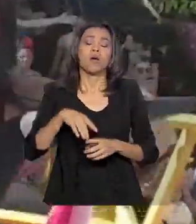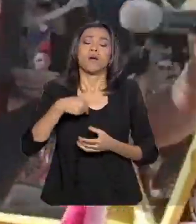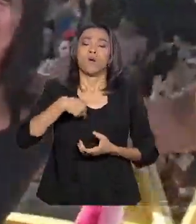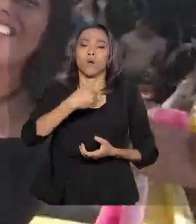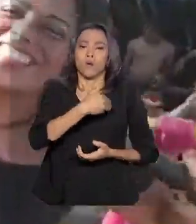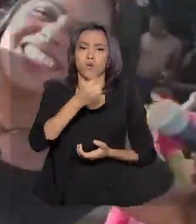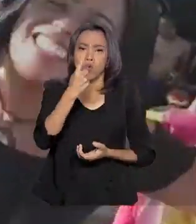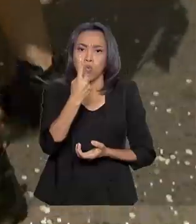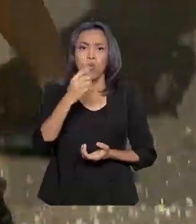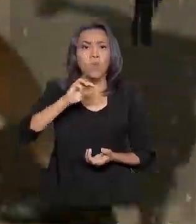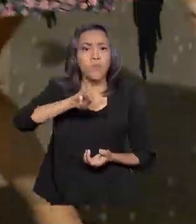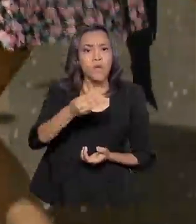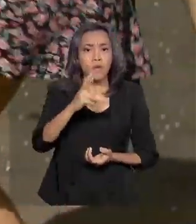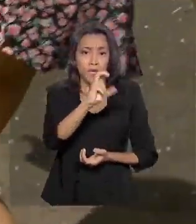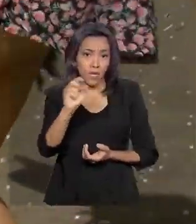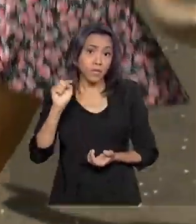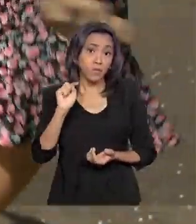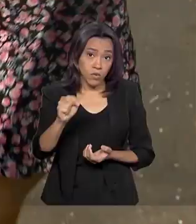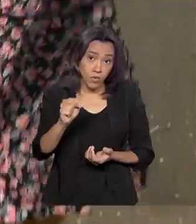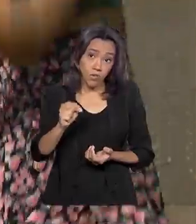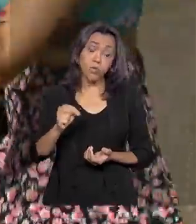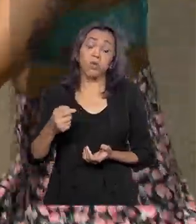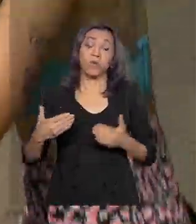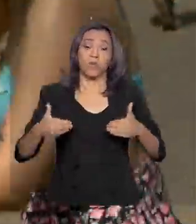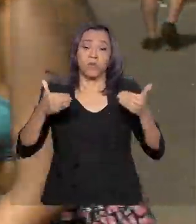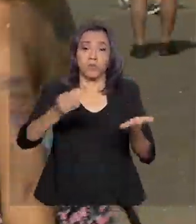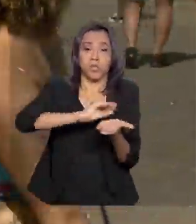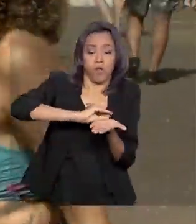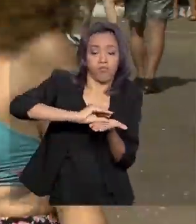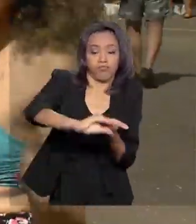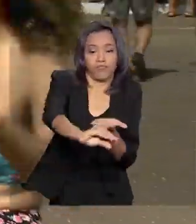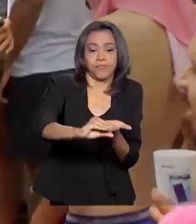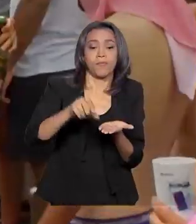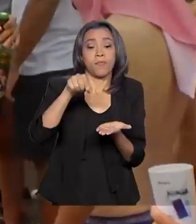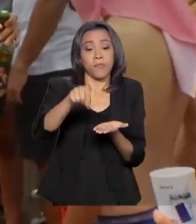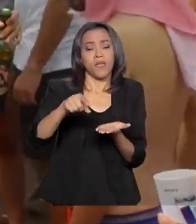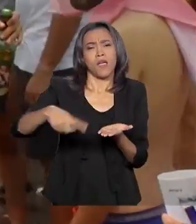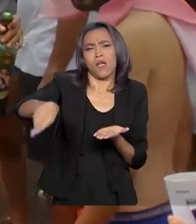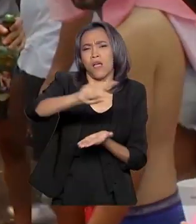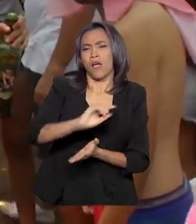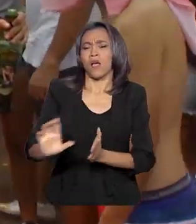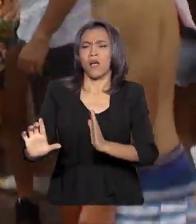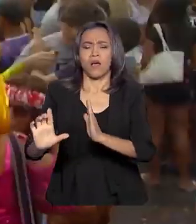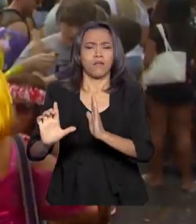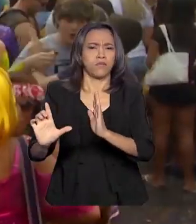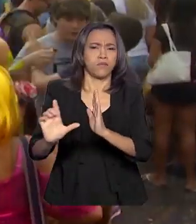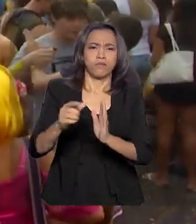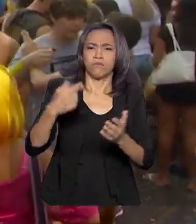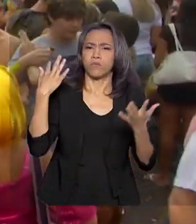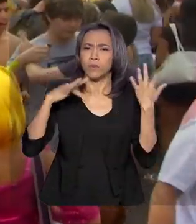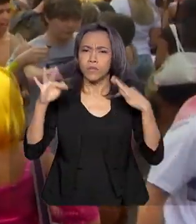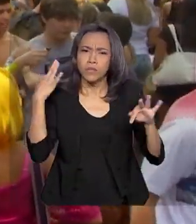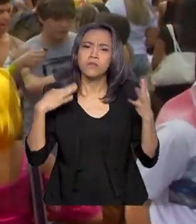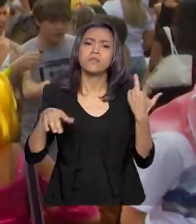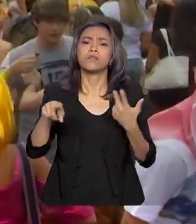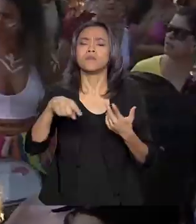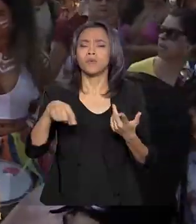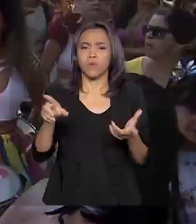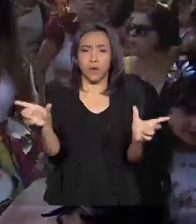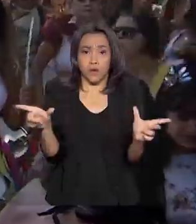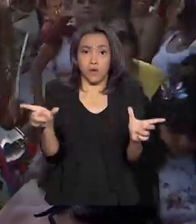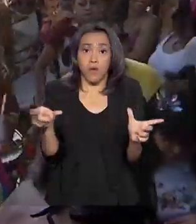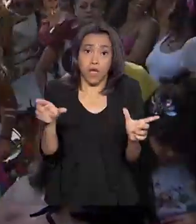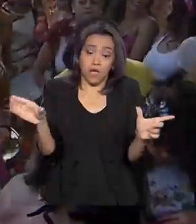meio de reais no Carnaval. De acordo com a Confederação Nacional do Comércio de Bens, Serviços e Turismos, a CNC, serão